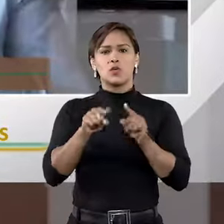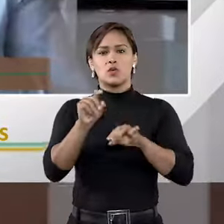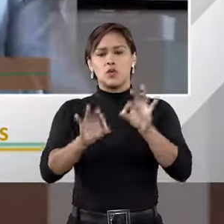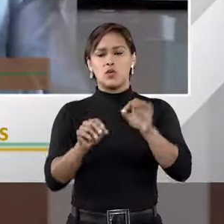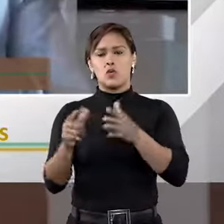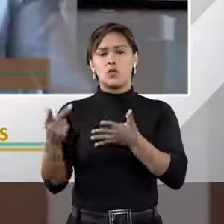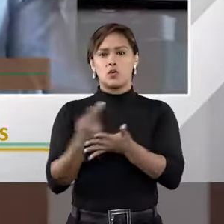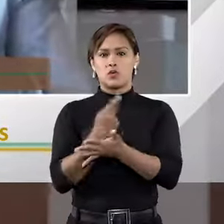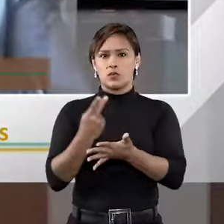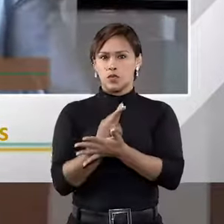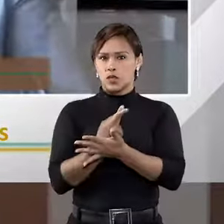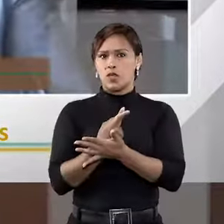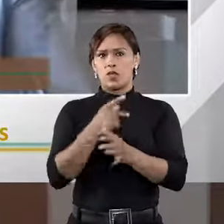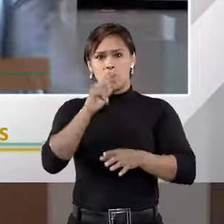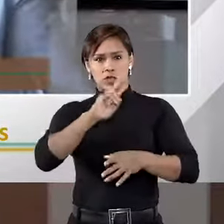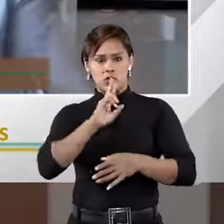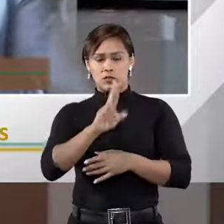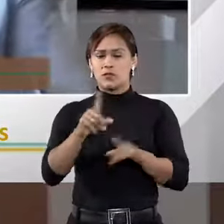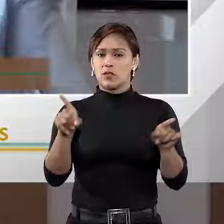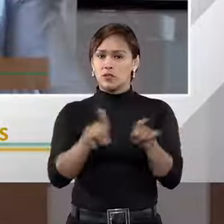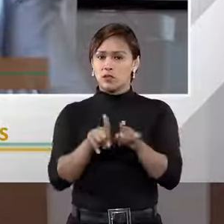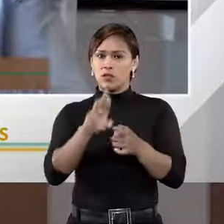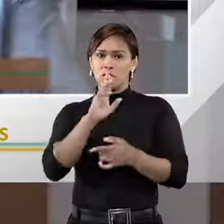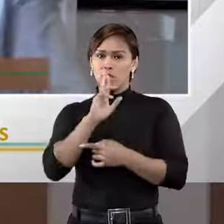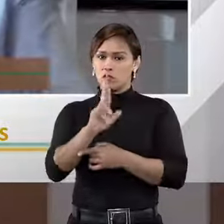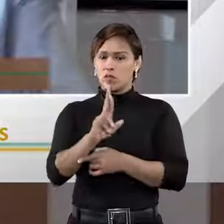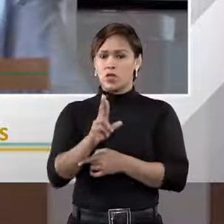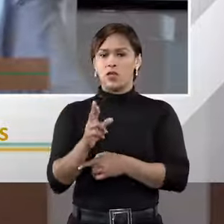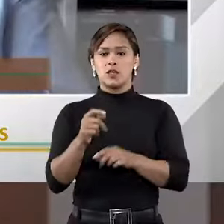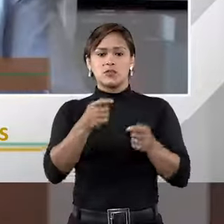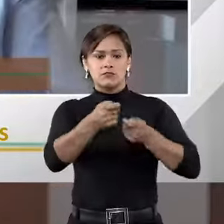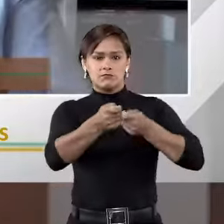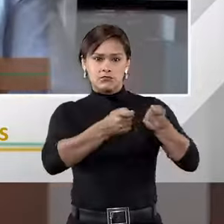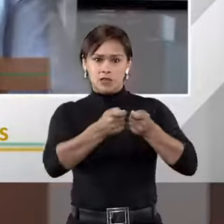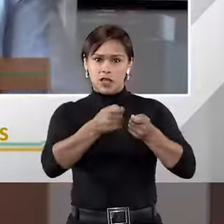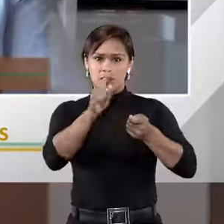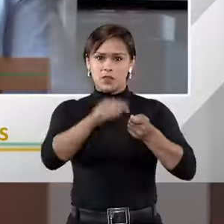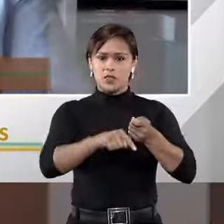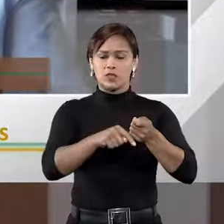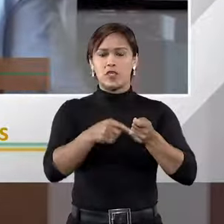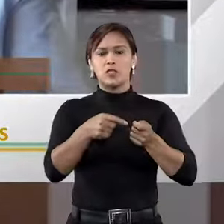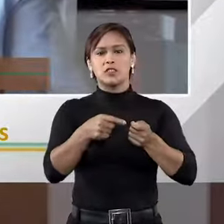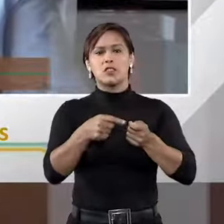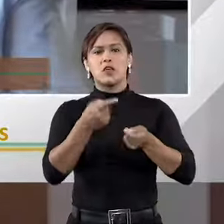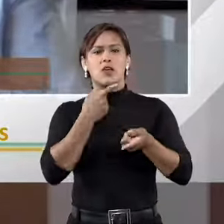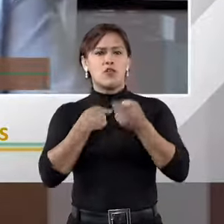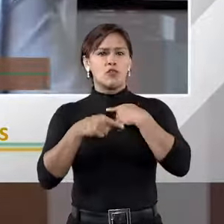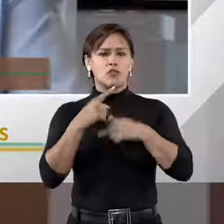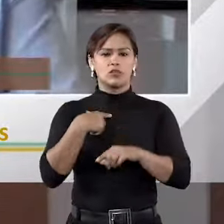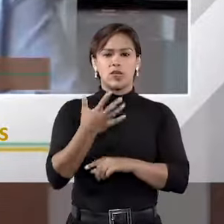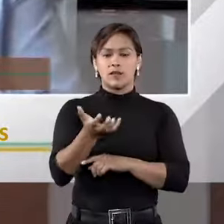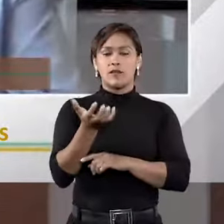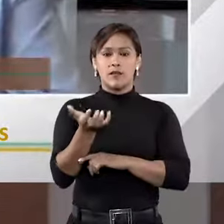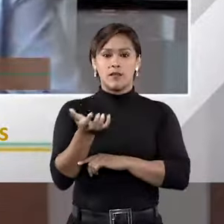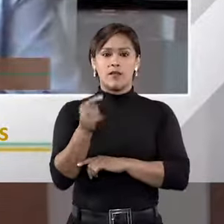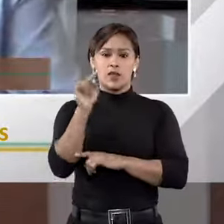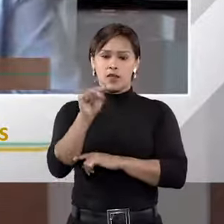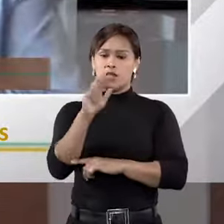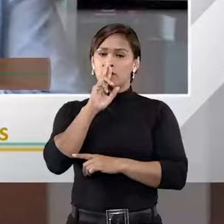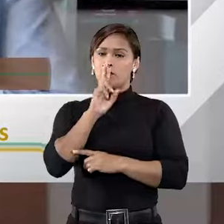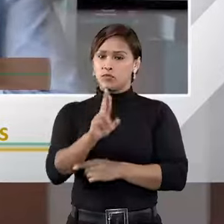litígio é resolvido também é definido por eles. Então, na arbitragem, os litigantes, eles definem não só quem vai julgar,